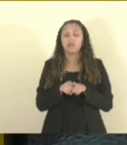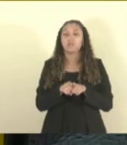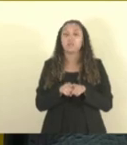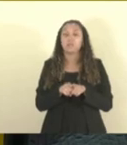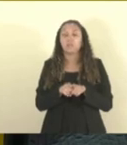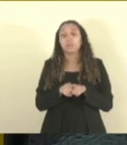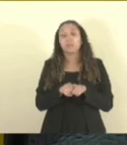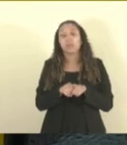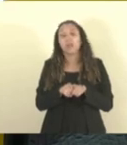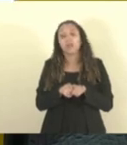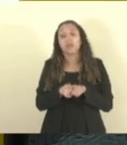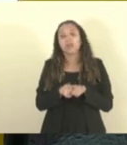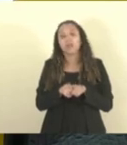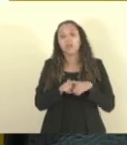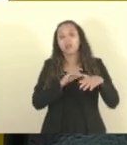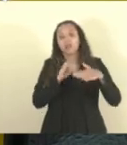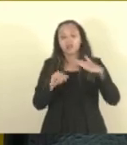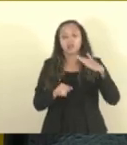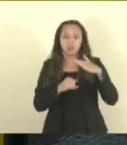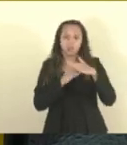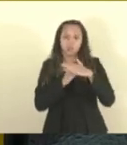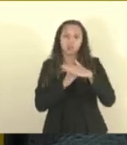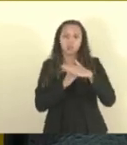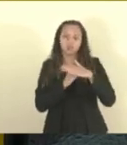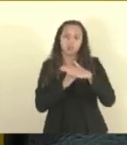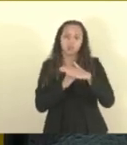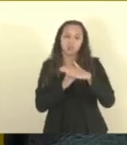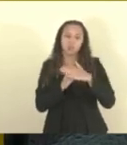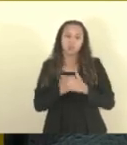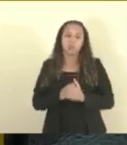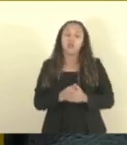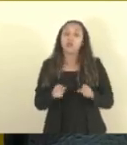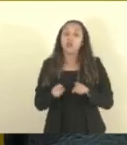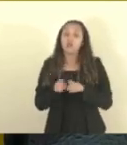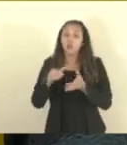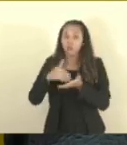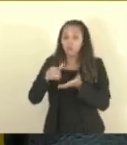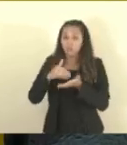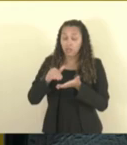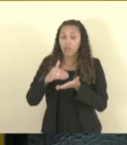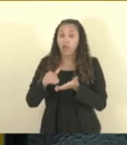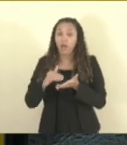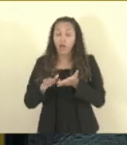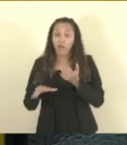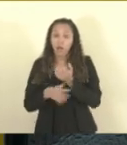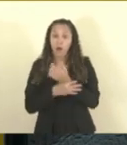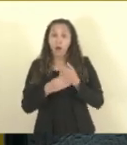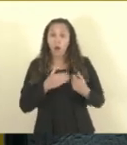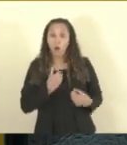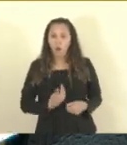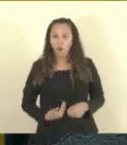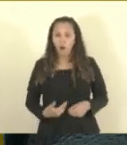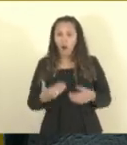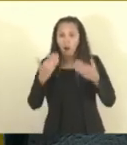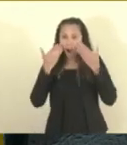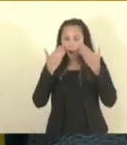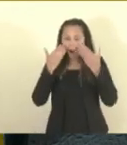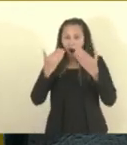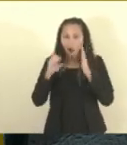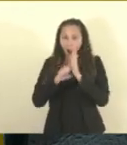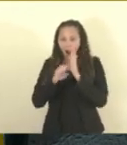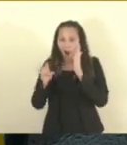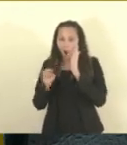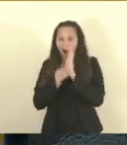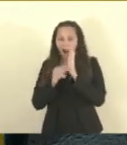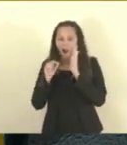da CPL nas instituições militares, inclusive na Secretaria de Segurança Pública. Portanto, nós apresentamos uma emenda